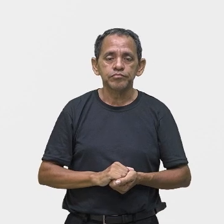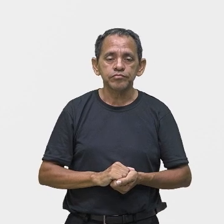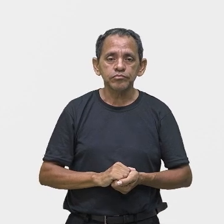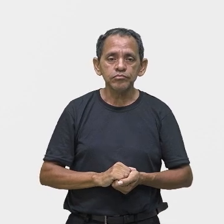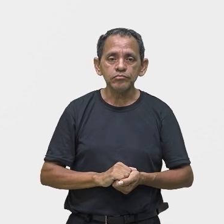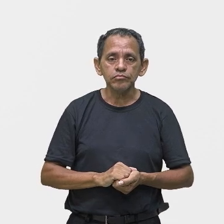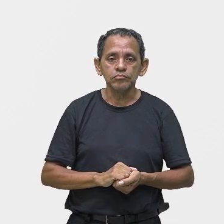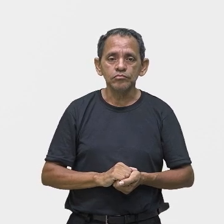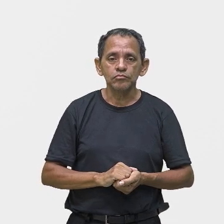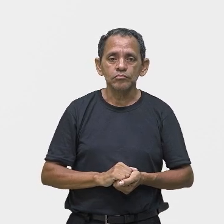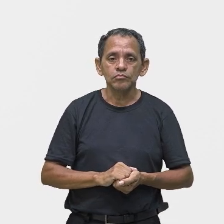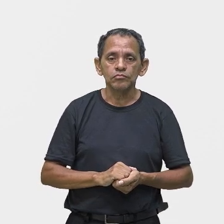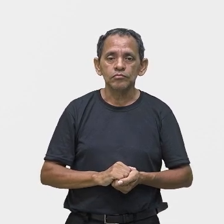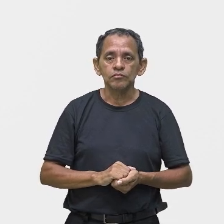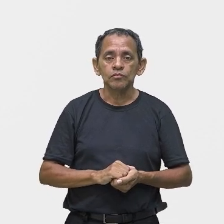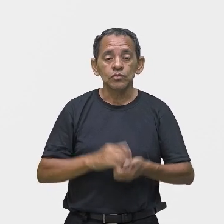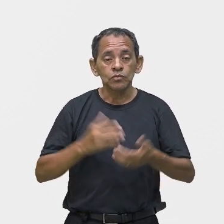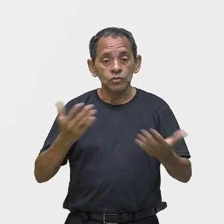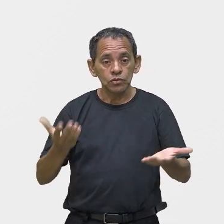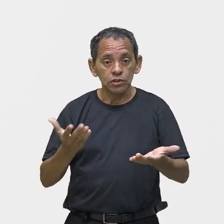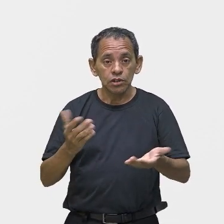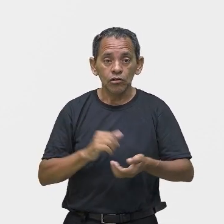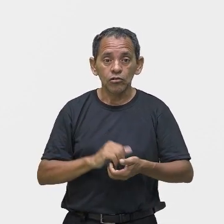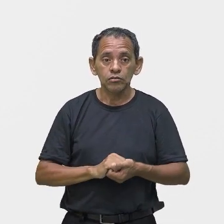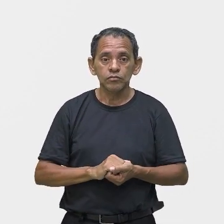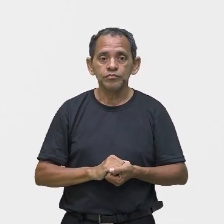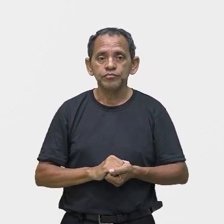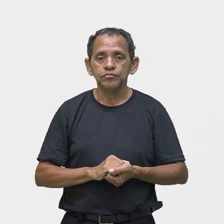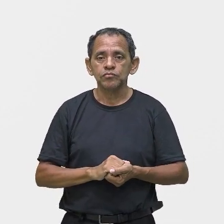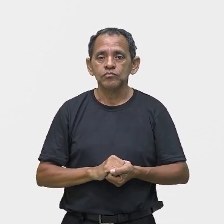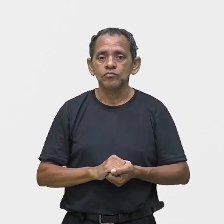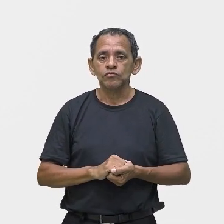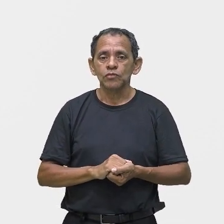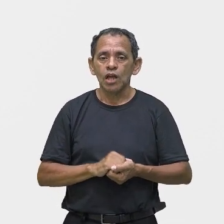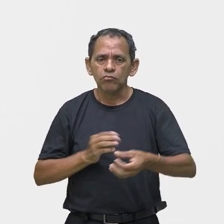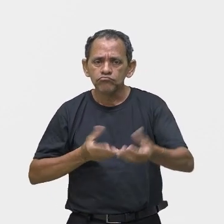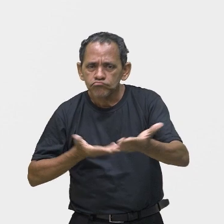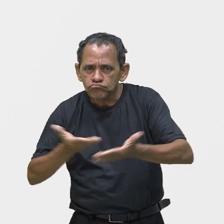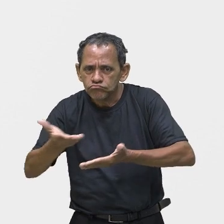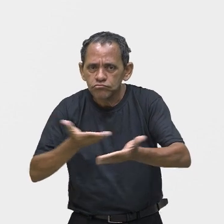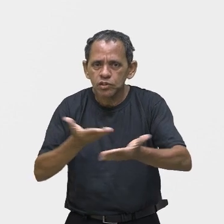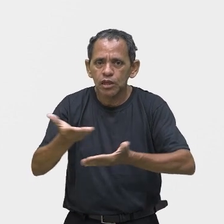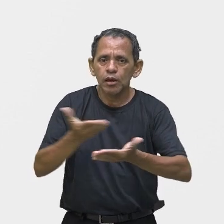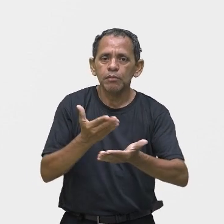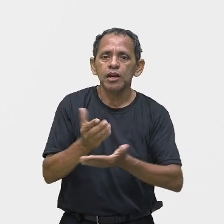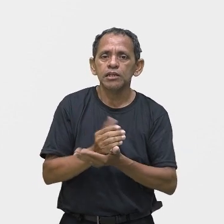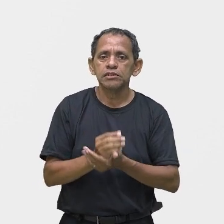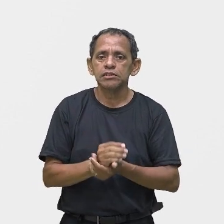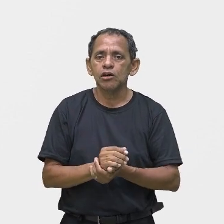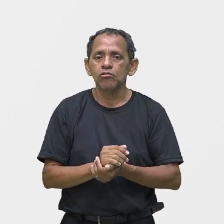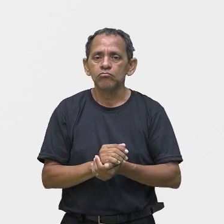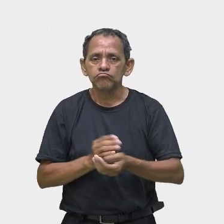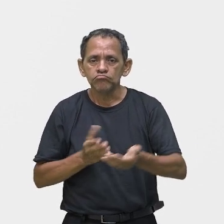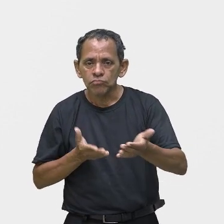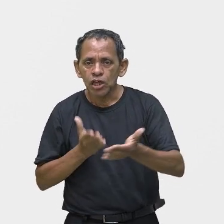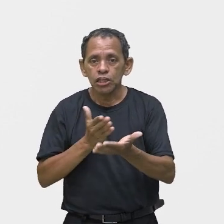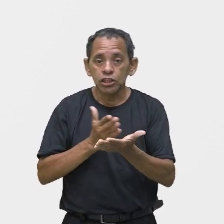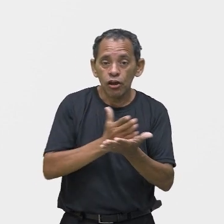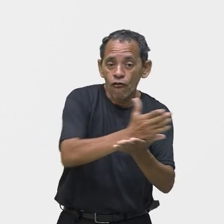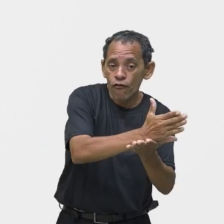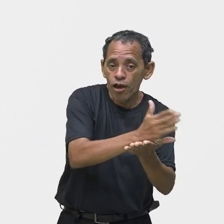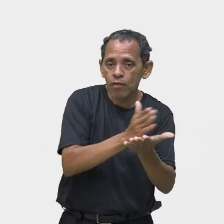o verbal, quando se fala e linguagem, nós temos a linguagem verbal e não verbal.